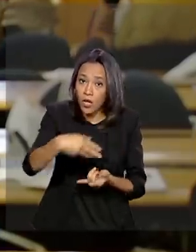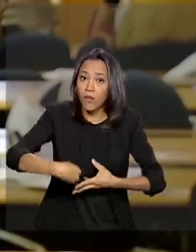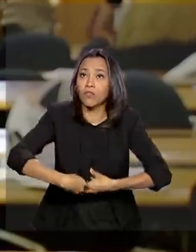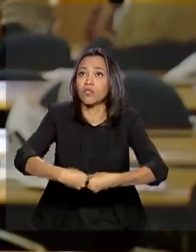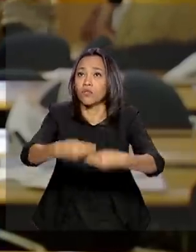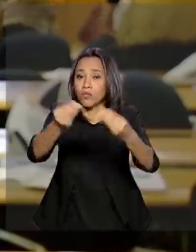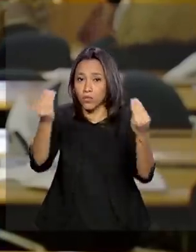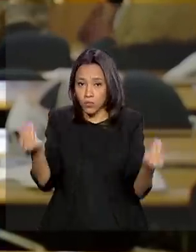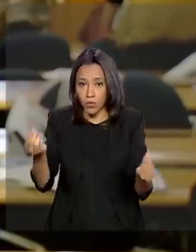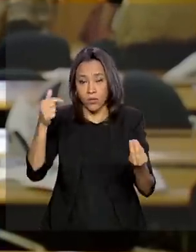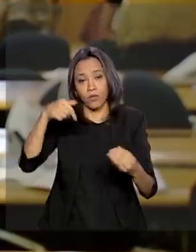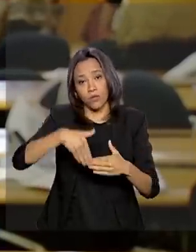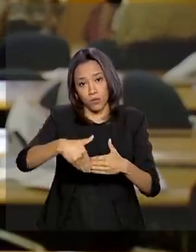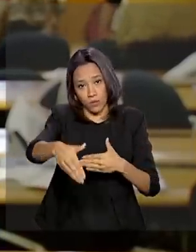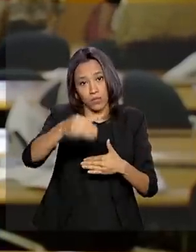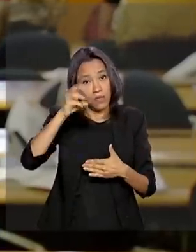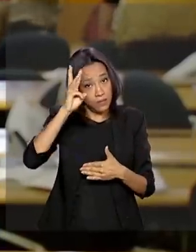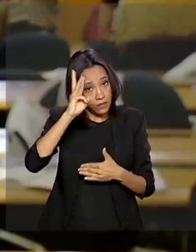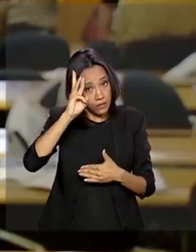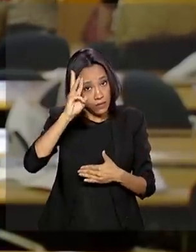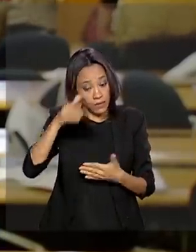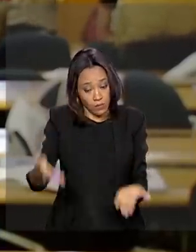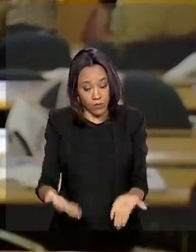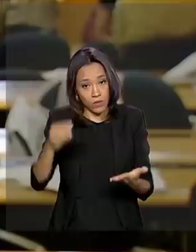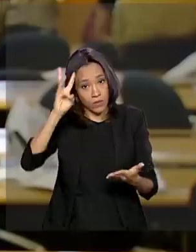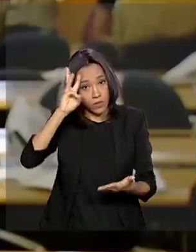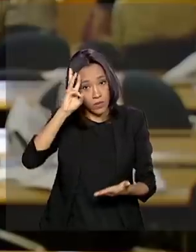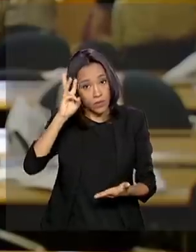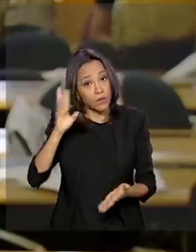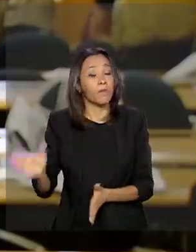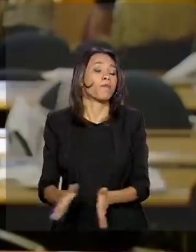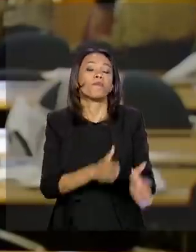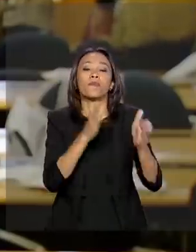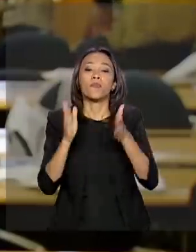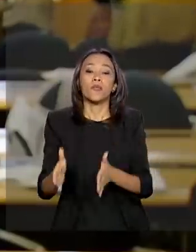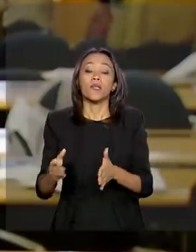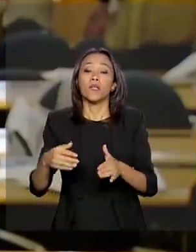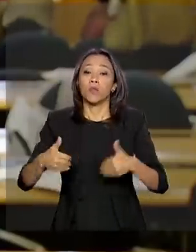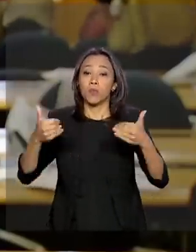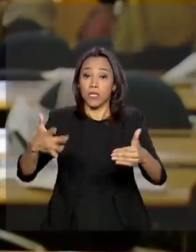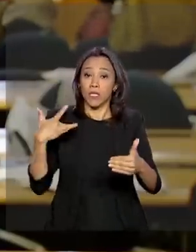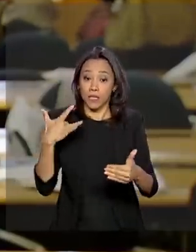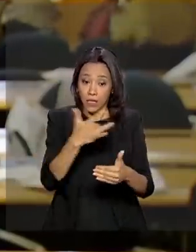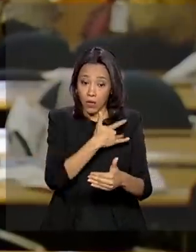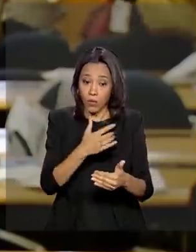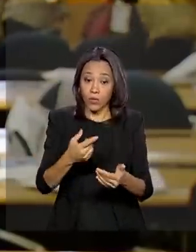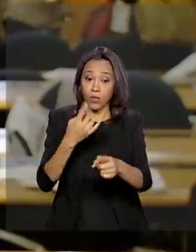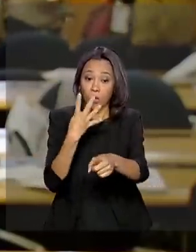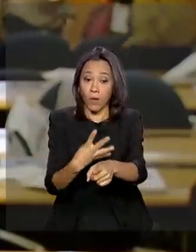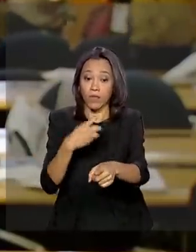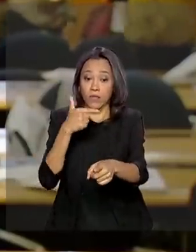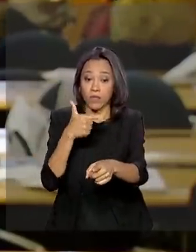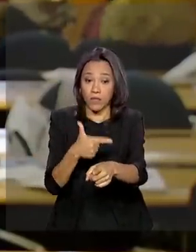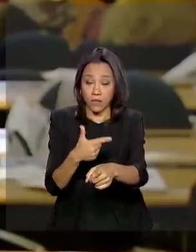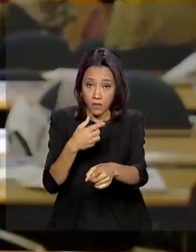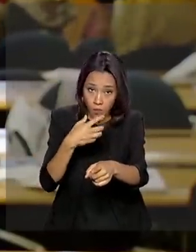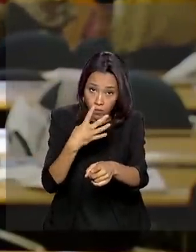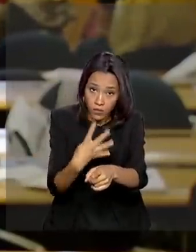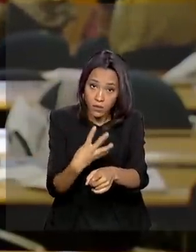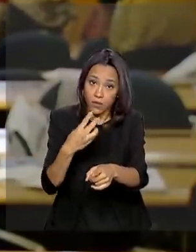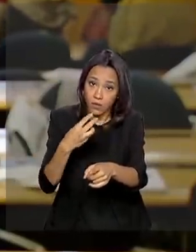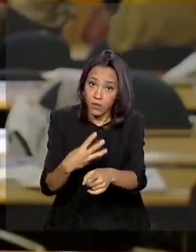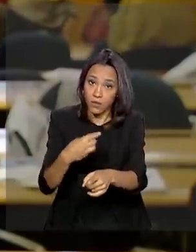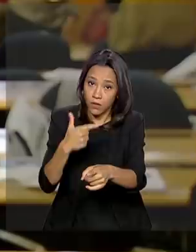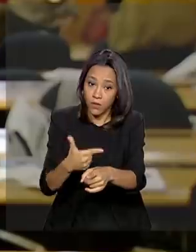nesta terça-feira. Em outra frente, o Ministério da Saúde liberou 432 milhões de reais para